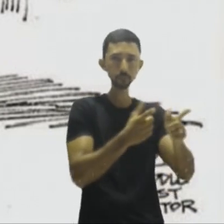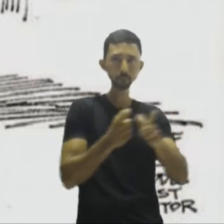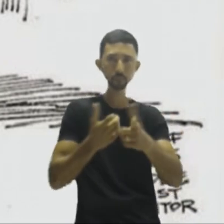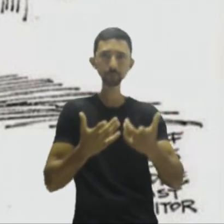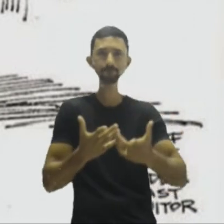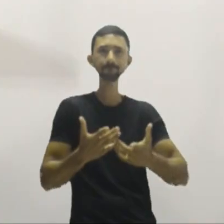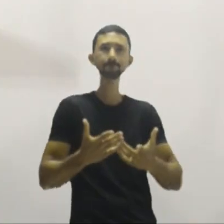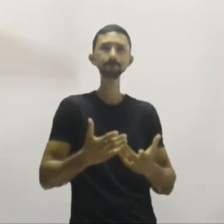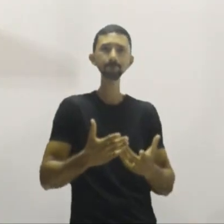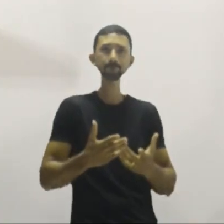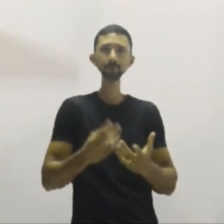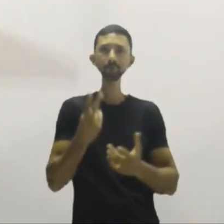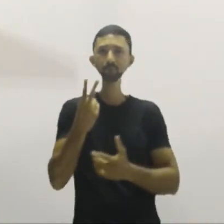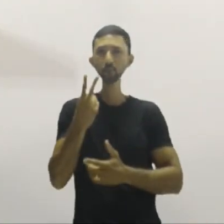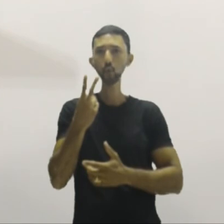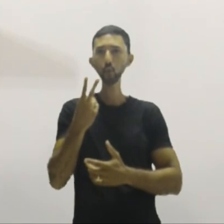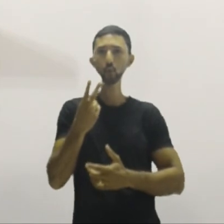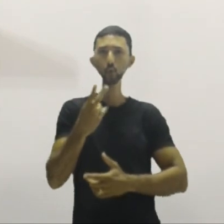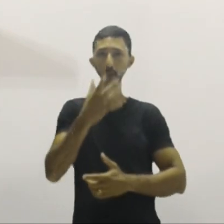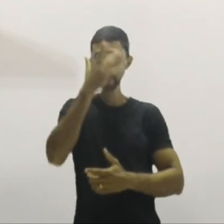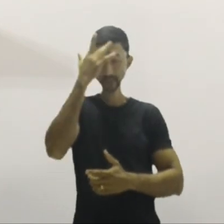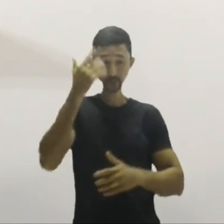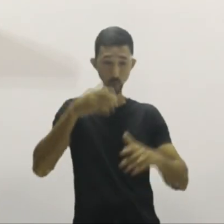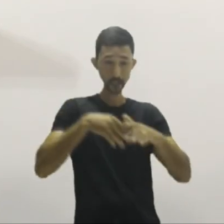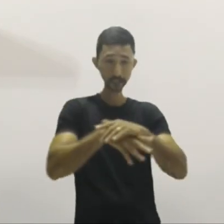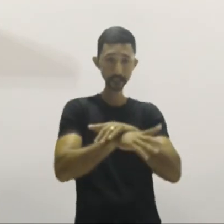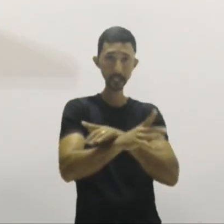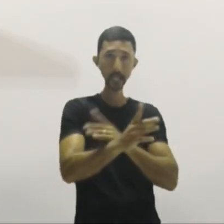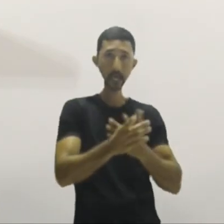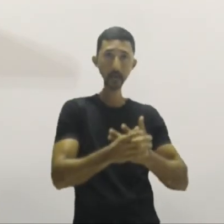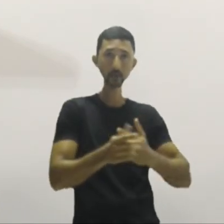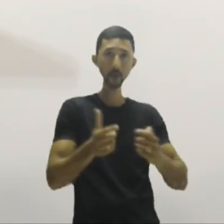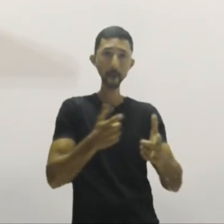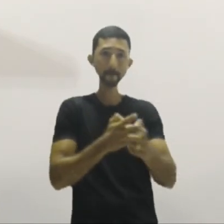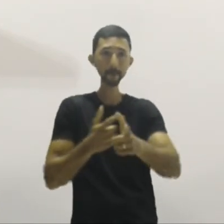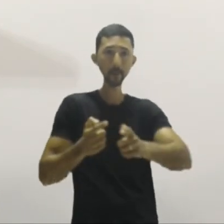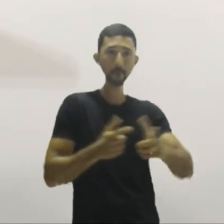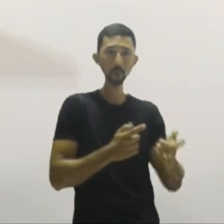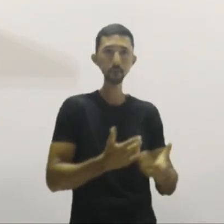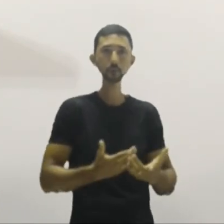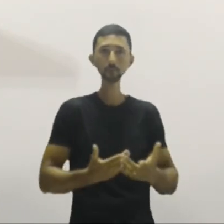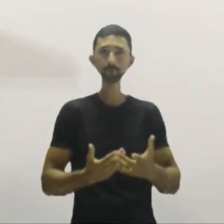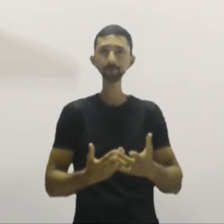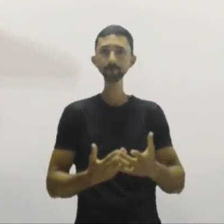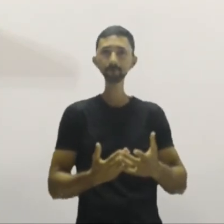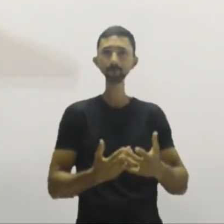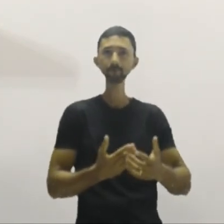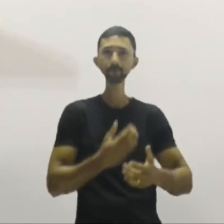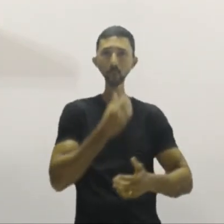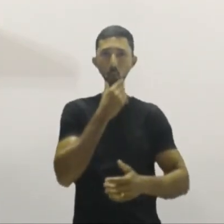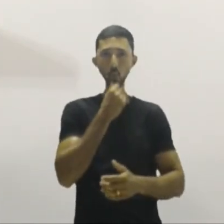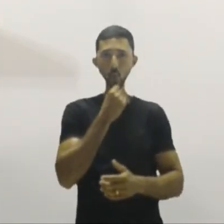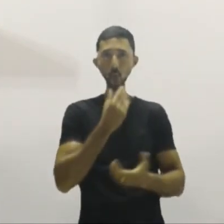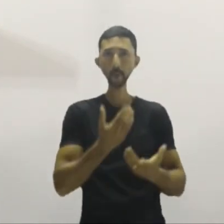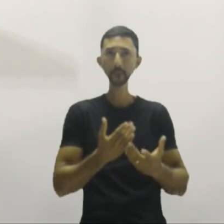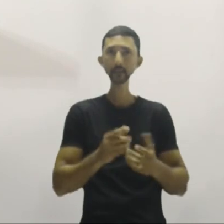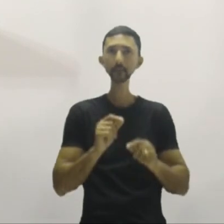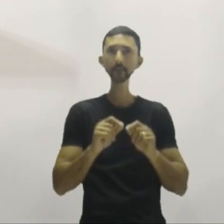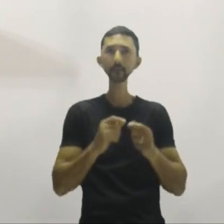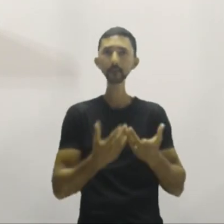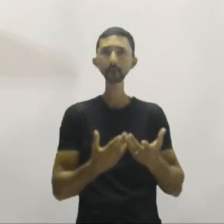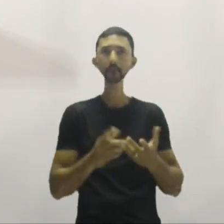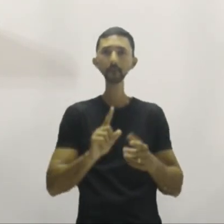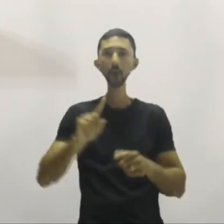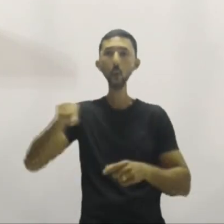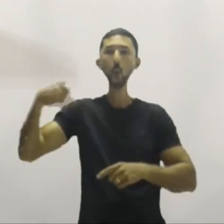Os dois, eles eram islâmicos e eles eram